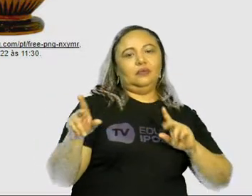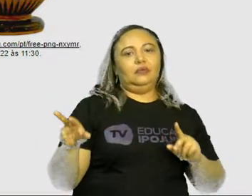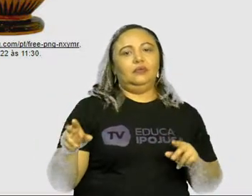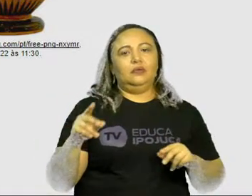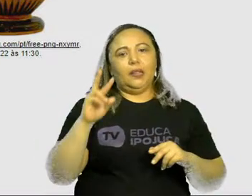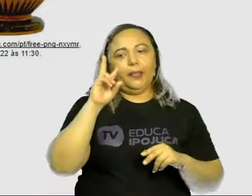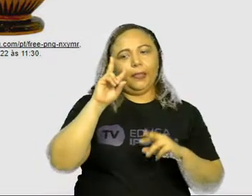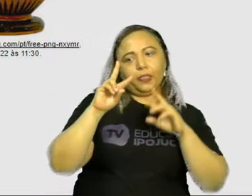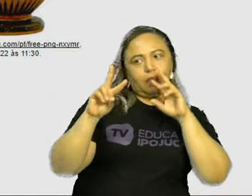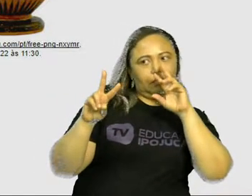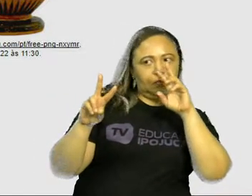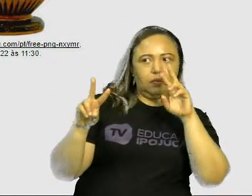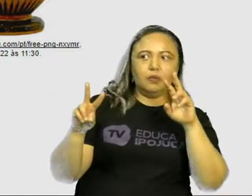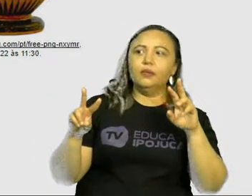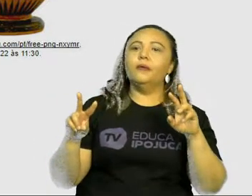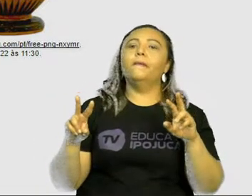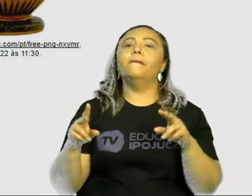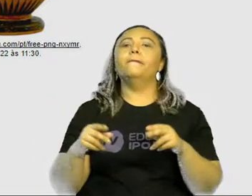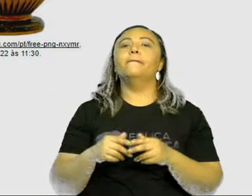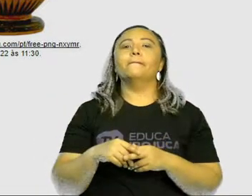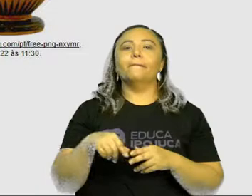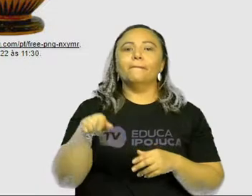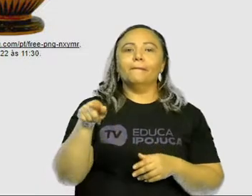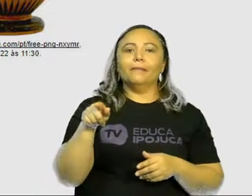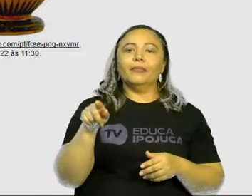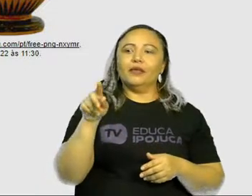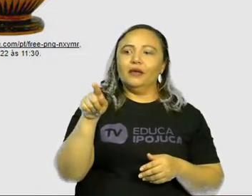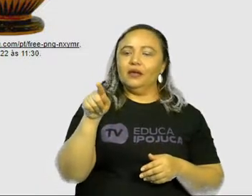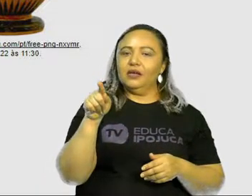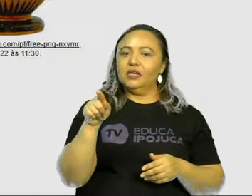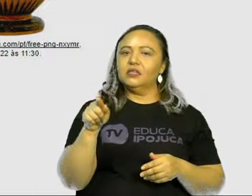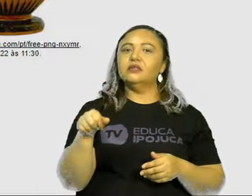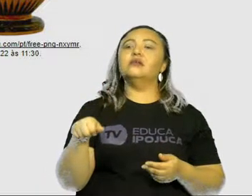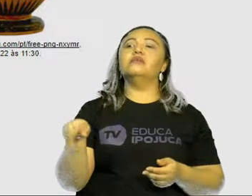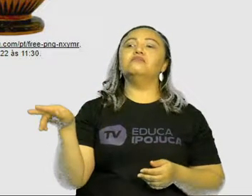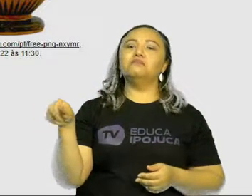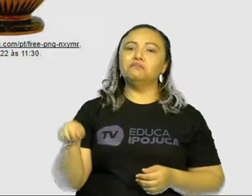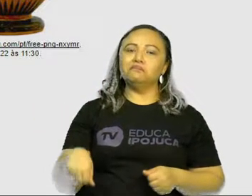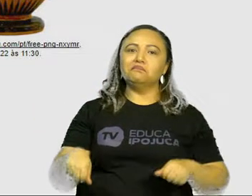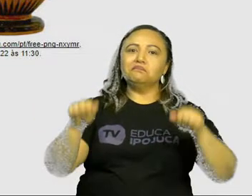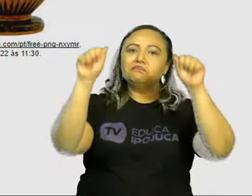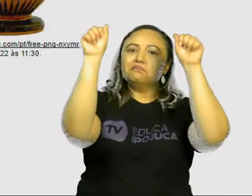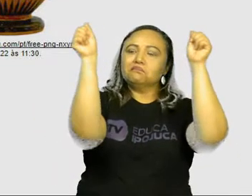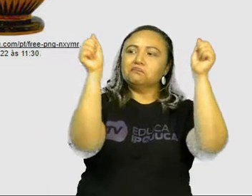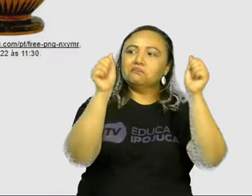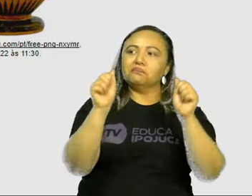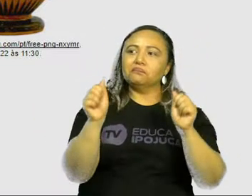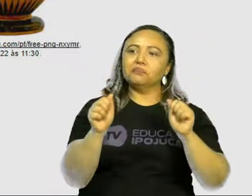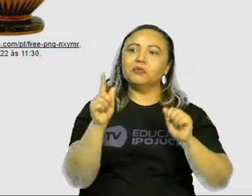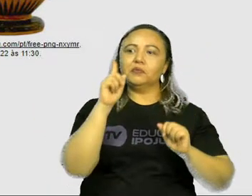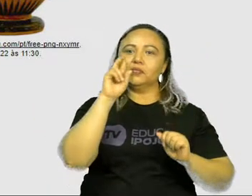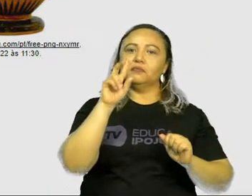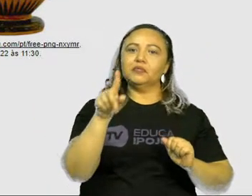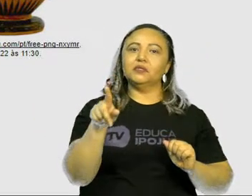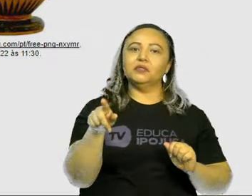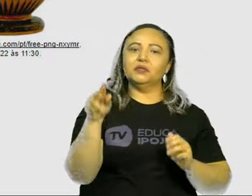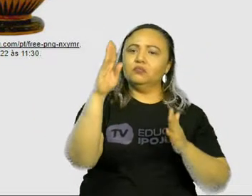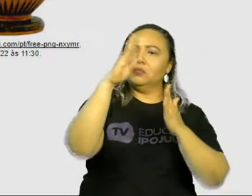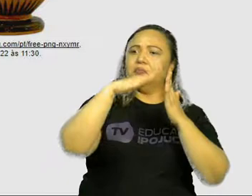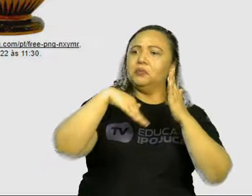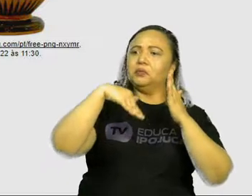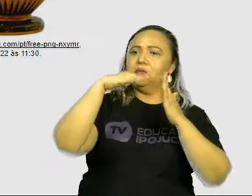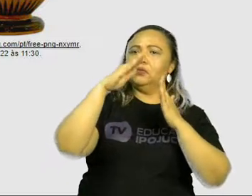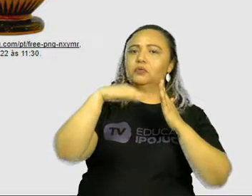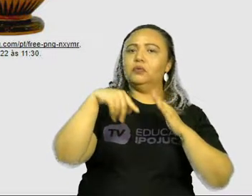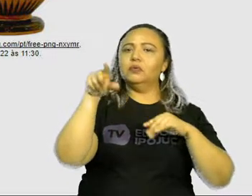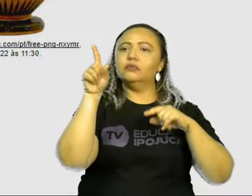nessas imagens que a gente, às vezes, olha assim uma fotografia, tem uma arte ali, vemos uma pintura,